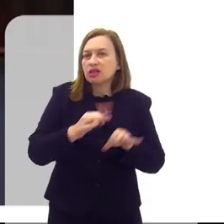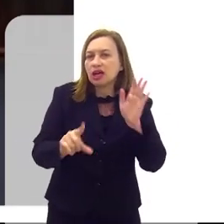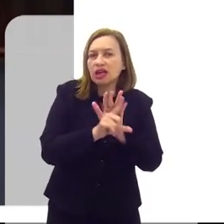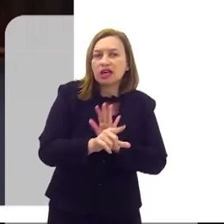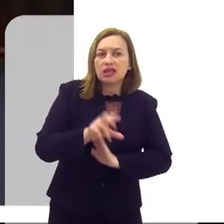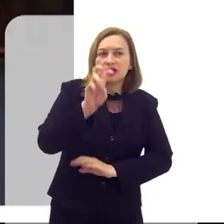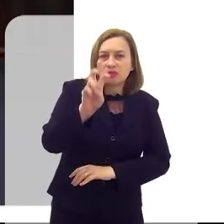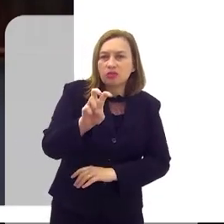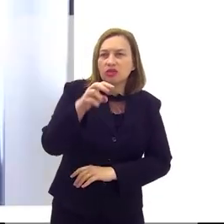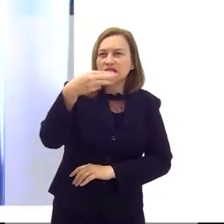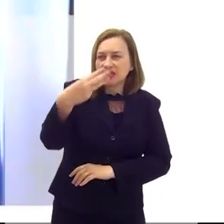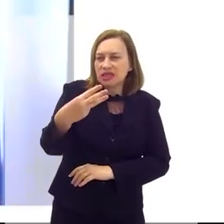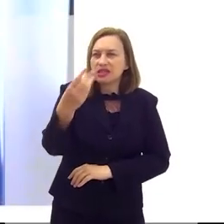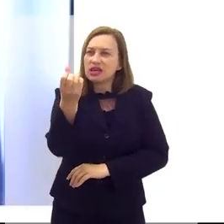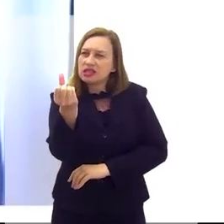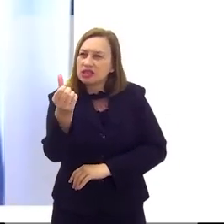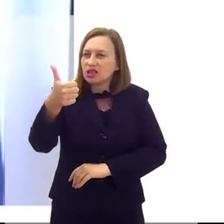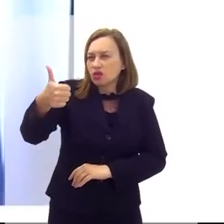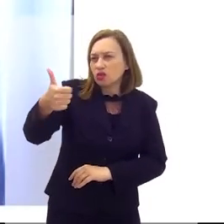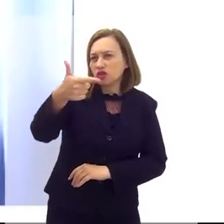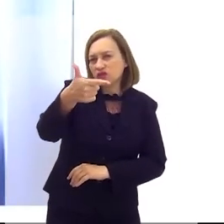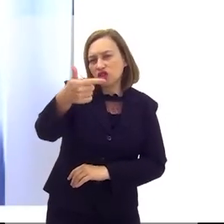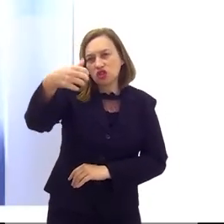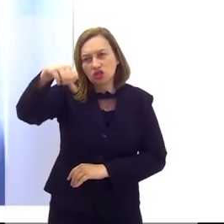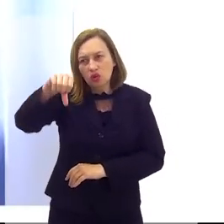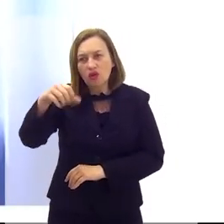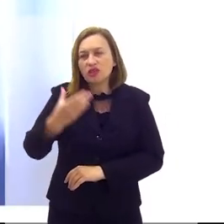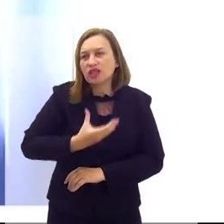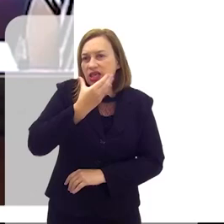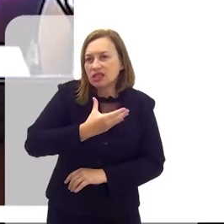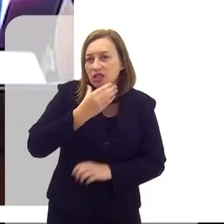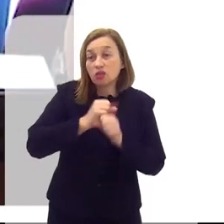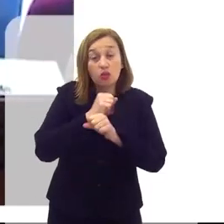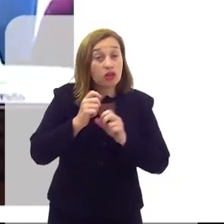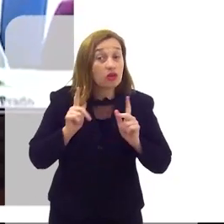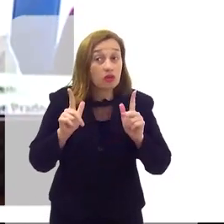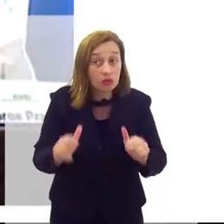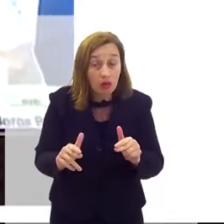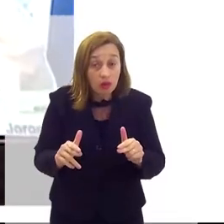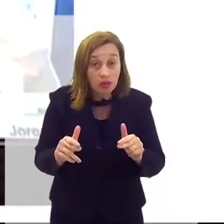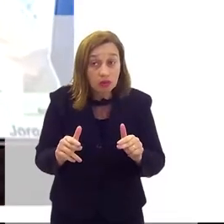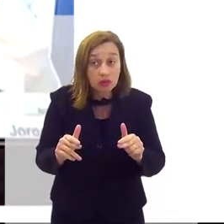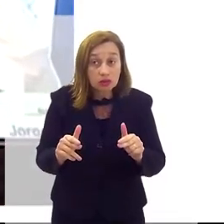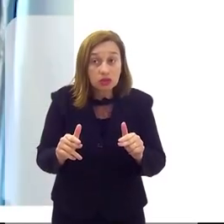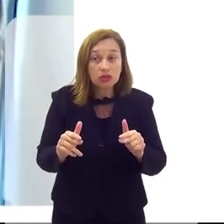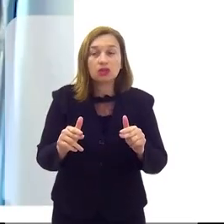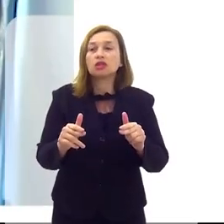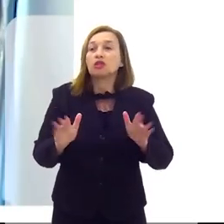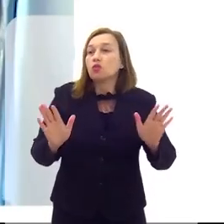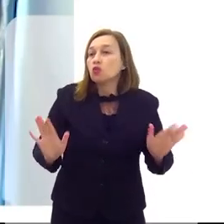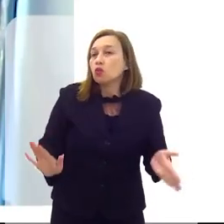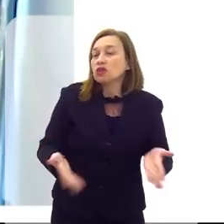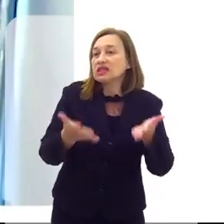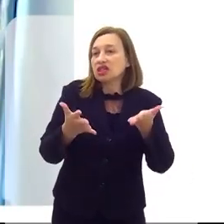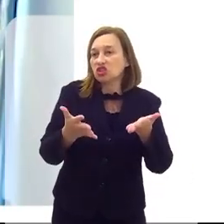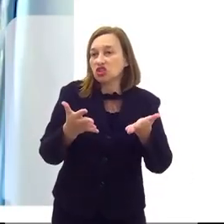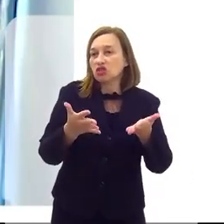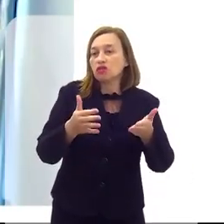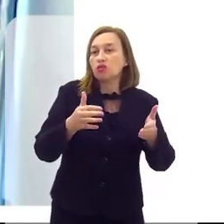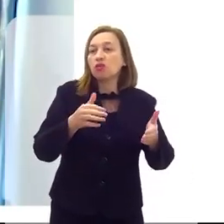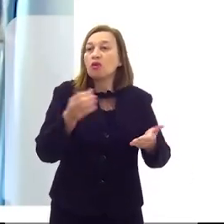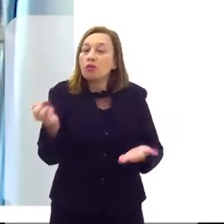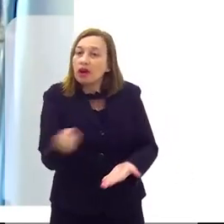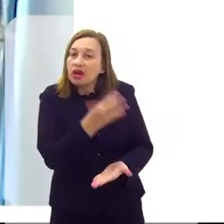Estadual de Inovação 5.361, de 29 de dezembro do mesmo ano, que estabelecia